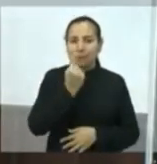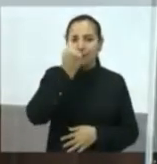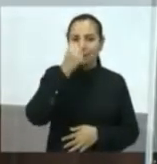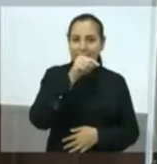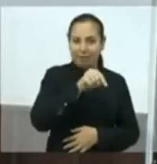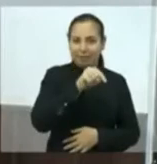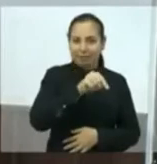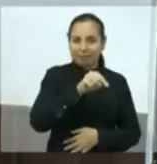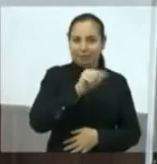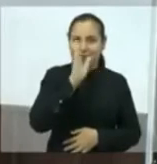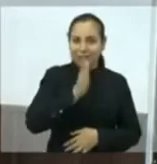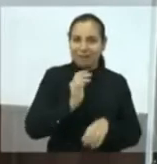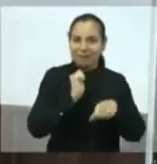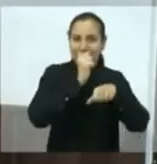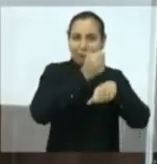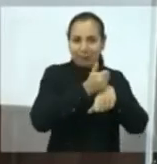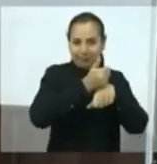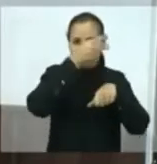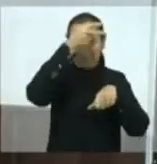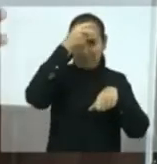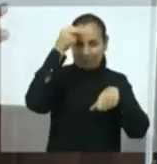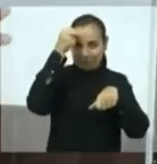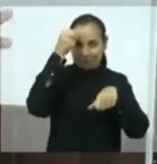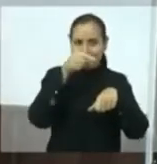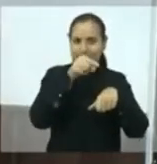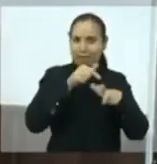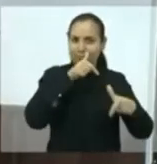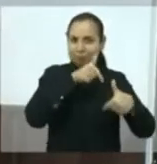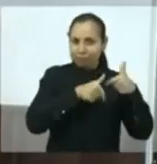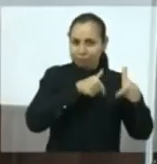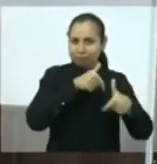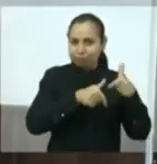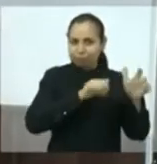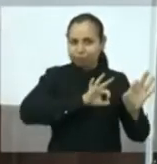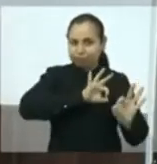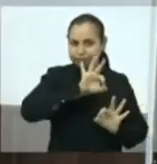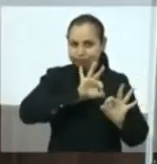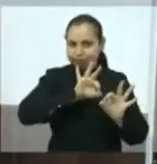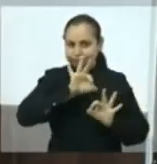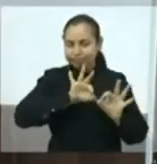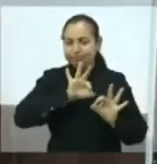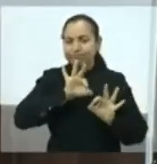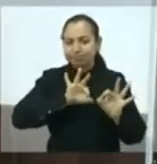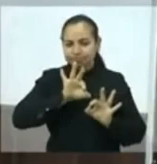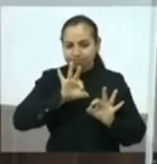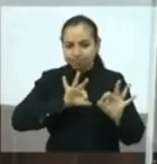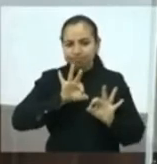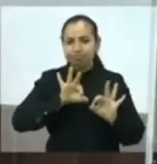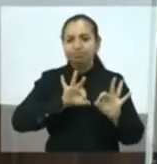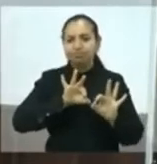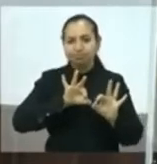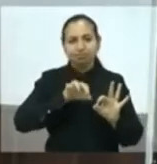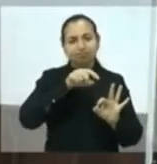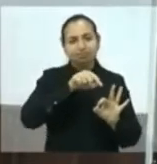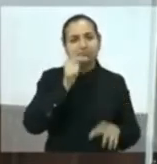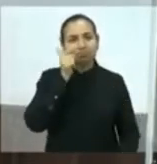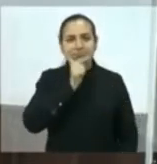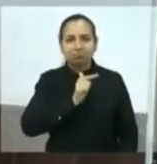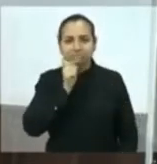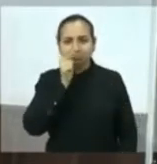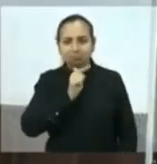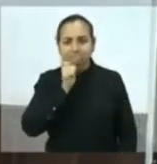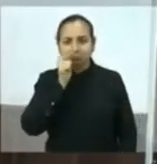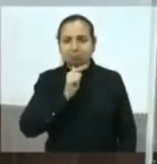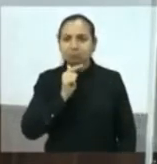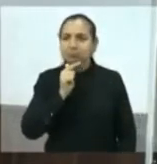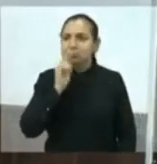administração, ela, pela primeira vez com o desafio, foi capaz de